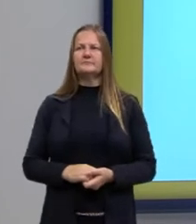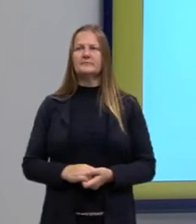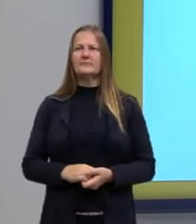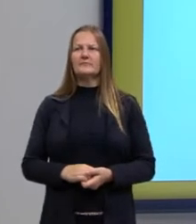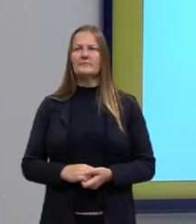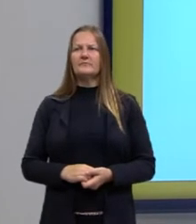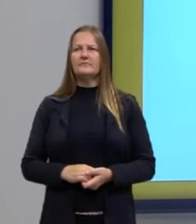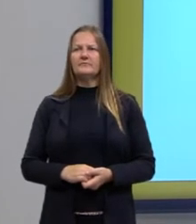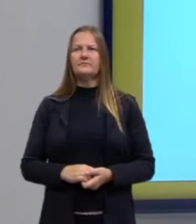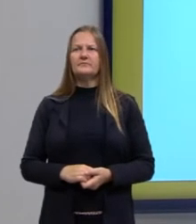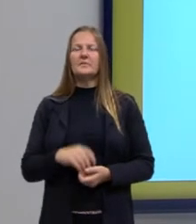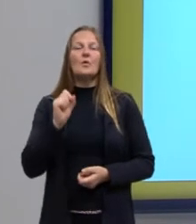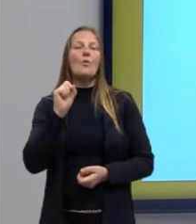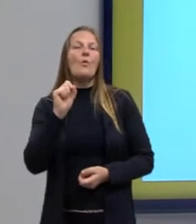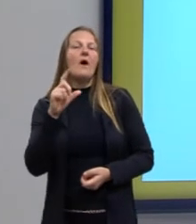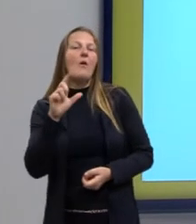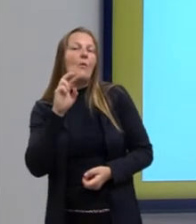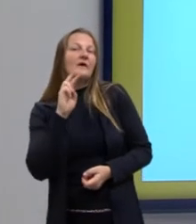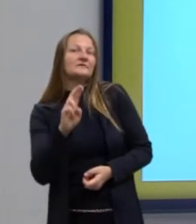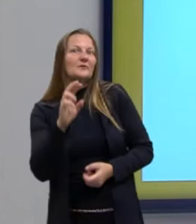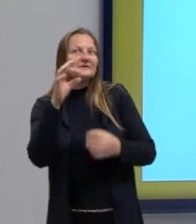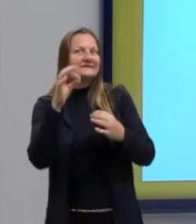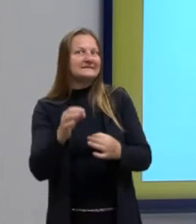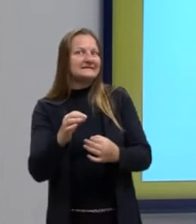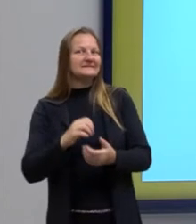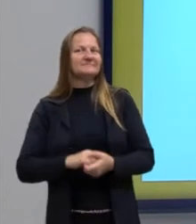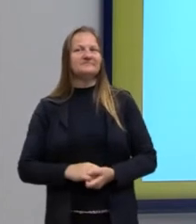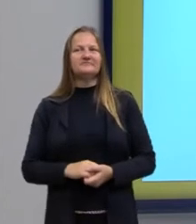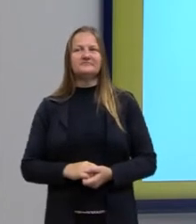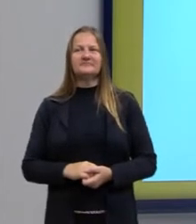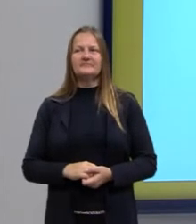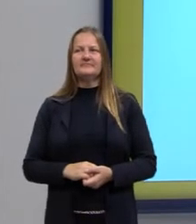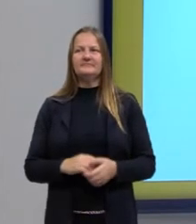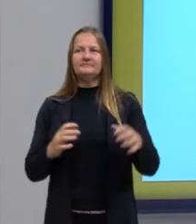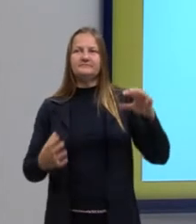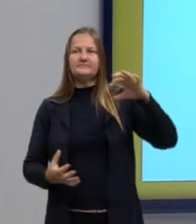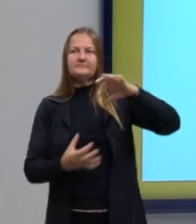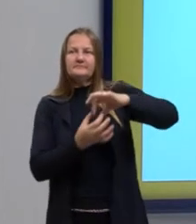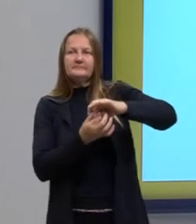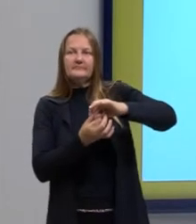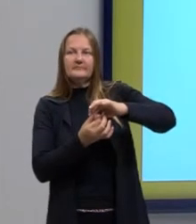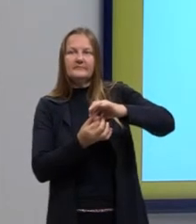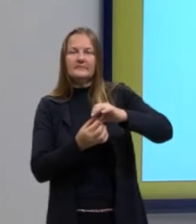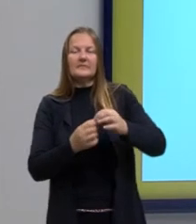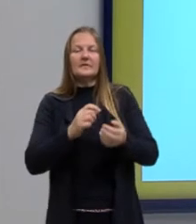Então, né, gente, qual é a questão que vai associar, então,